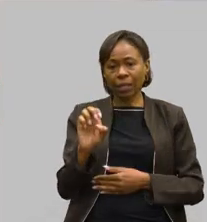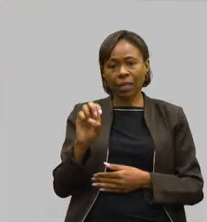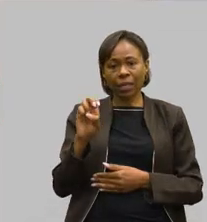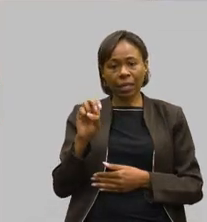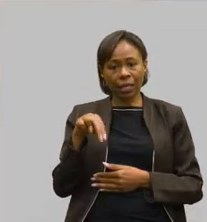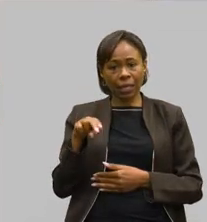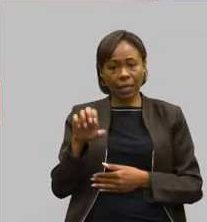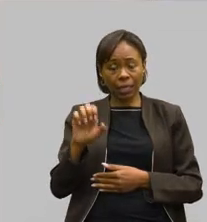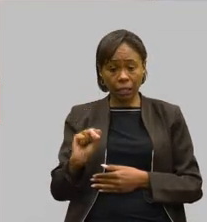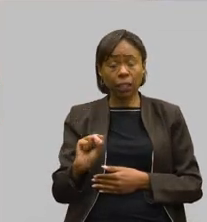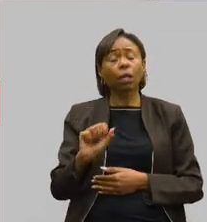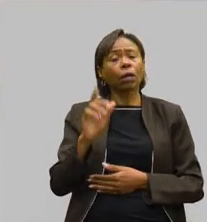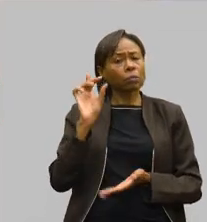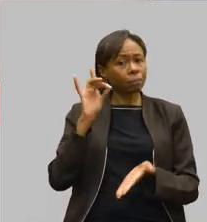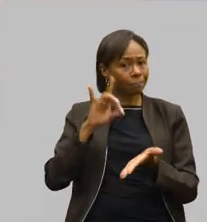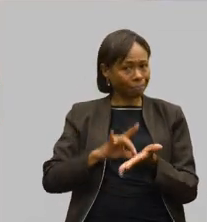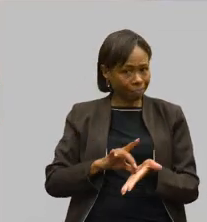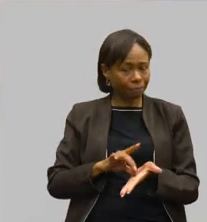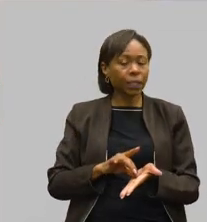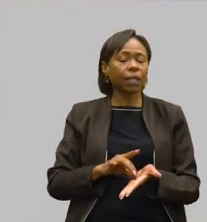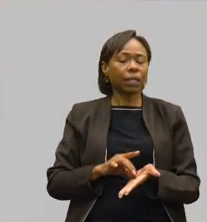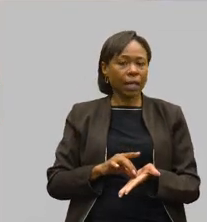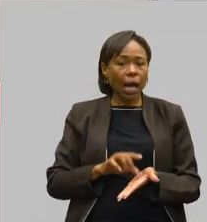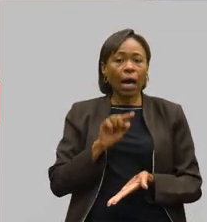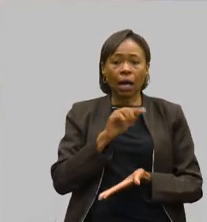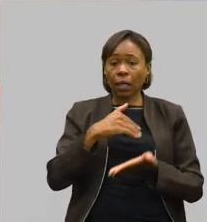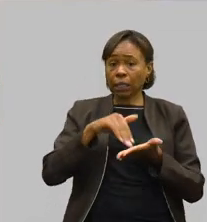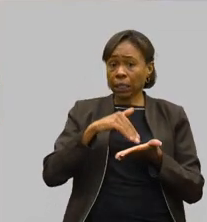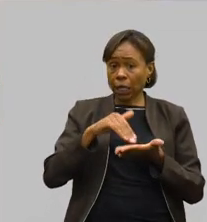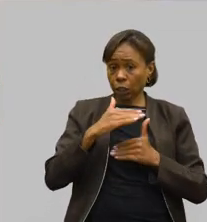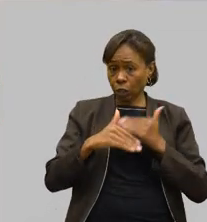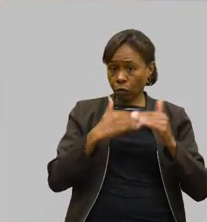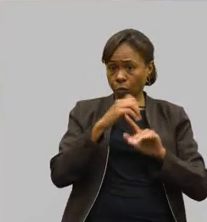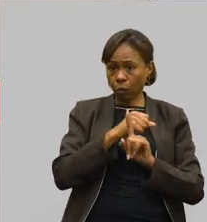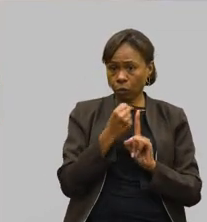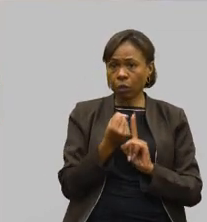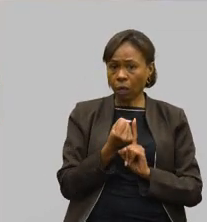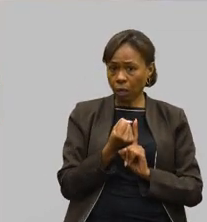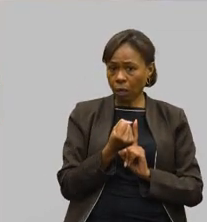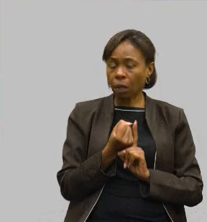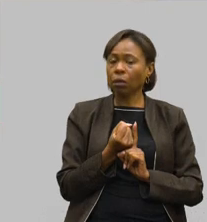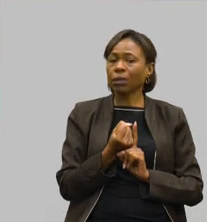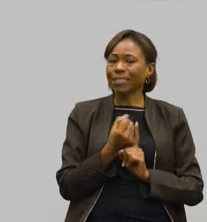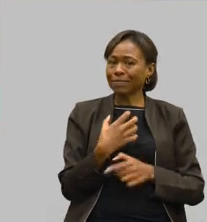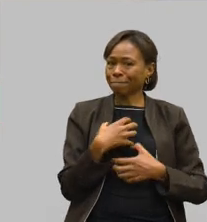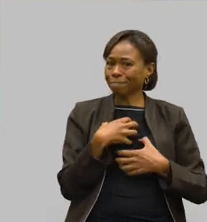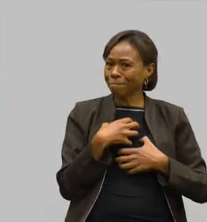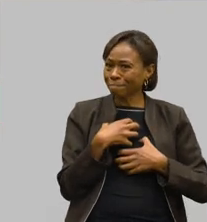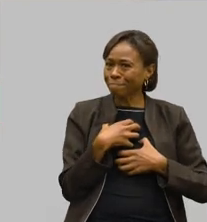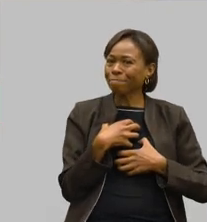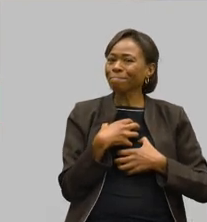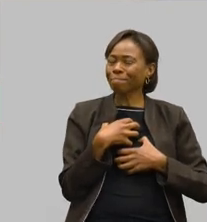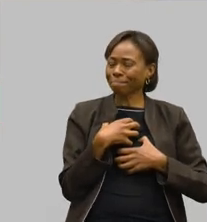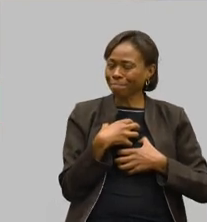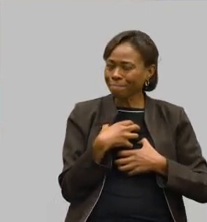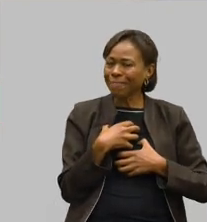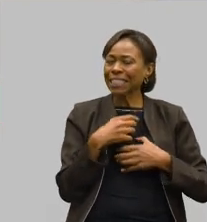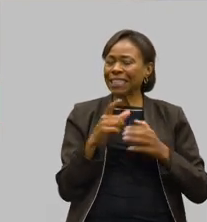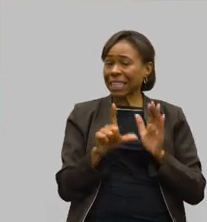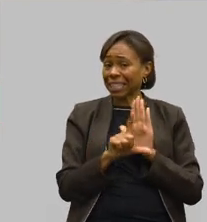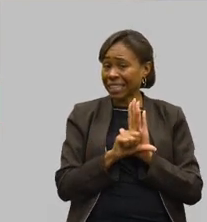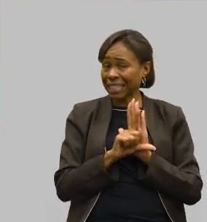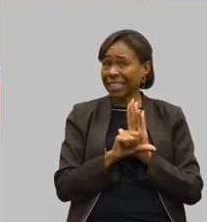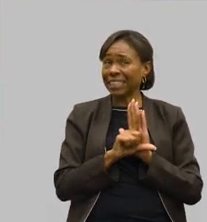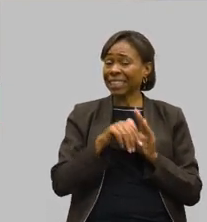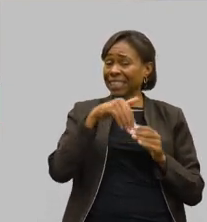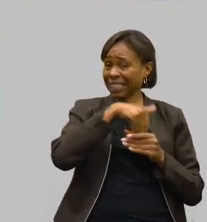nós... E eu posso falar que a secretária de Desenvolvimento Social, ela sente na pele a questão da legislação eleitoral, talvez seja